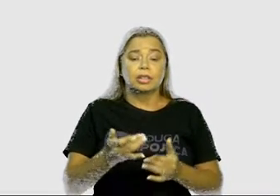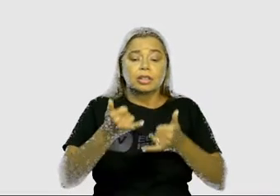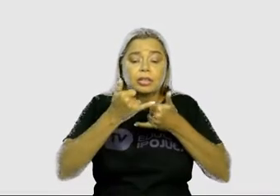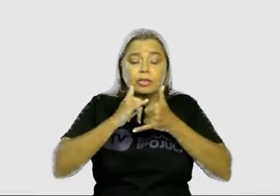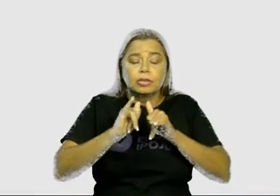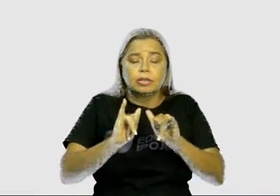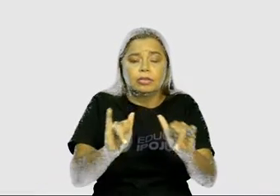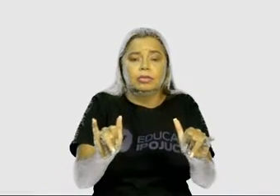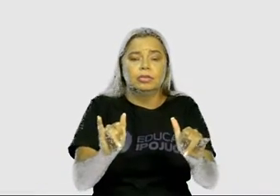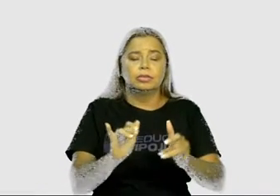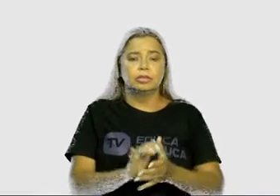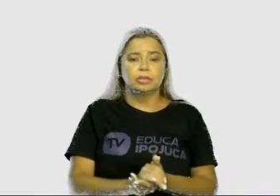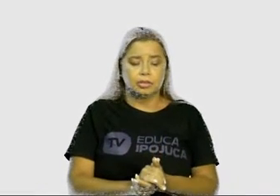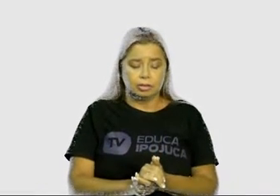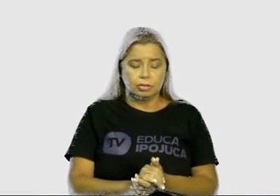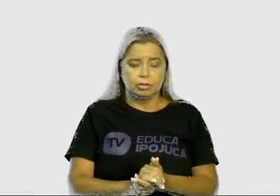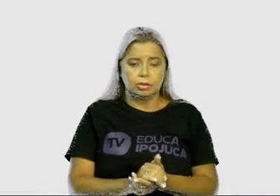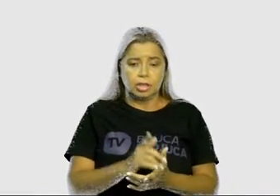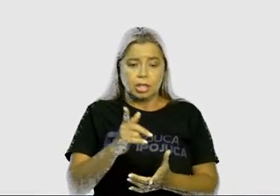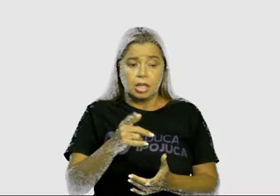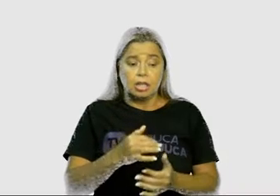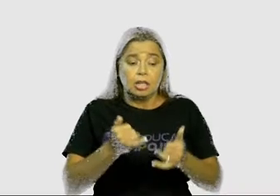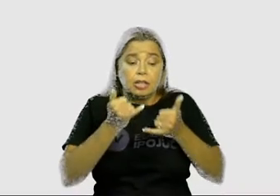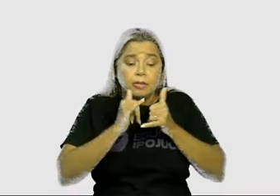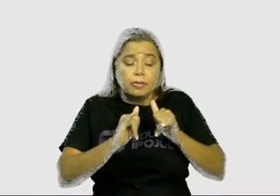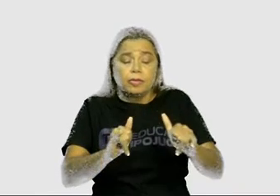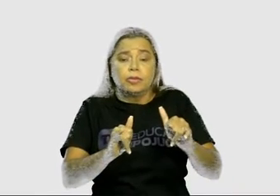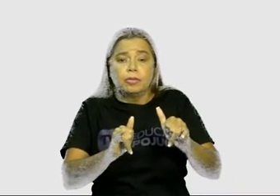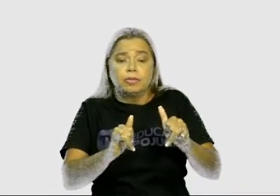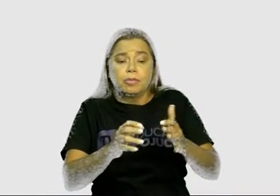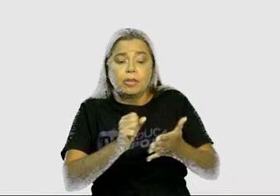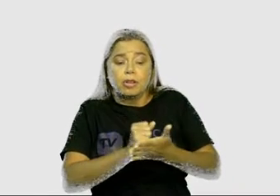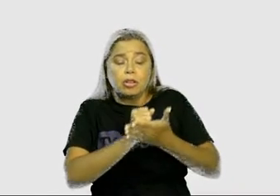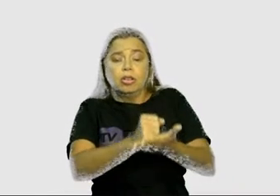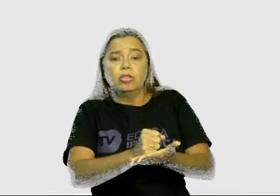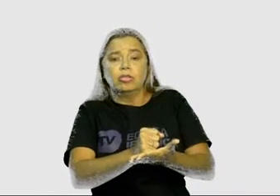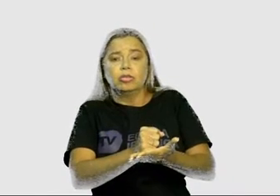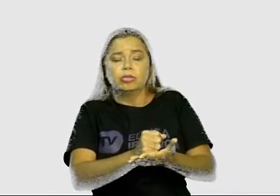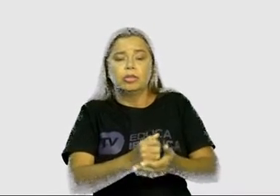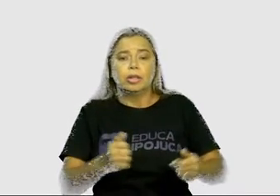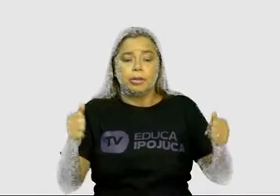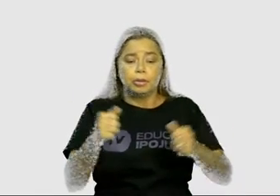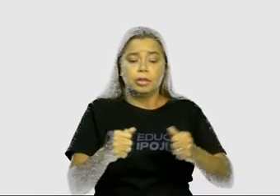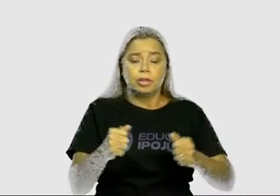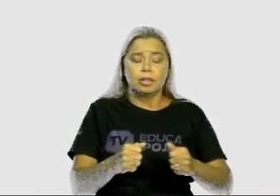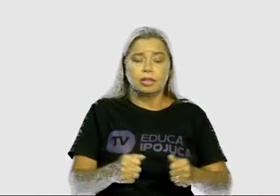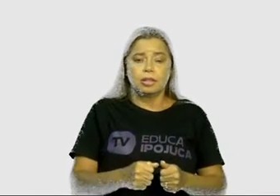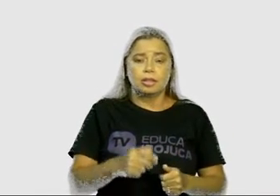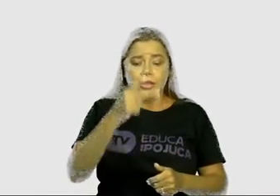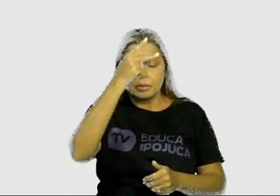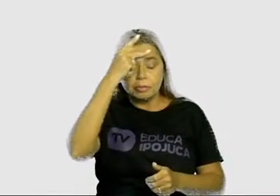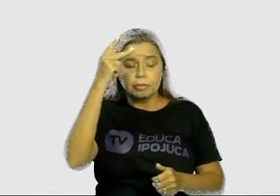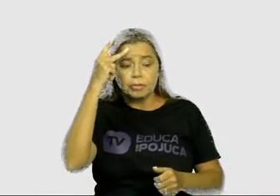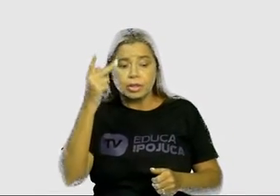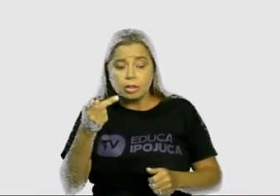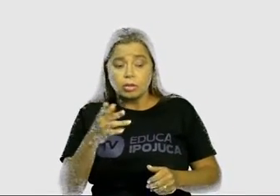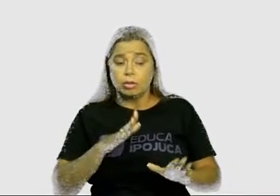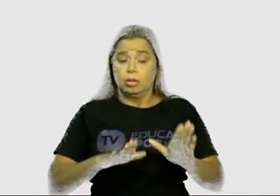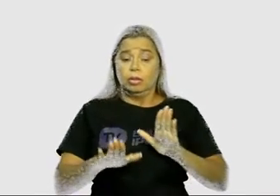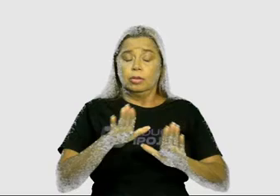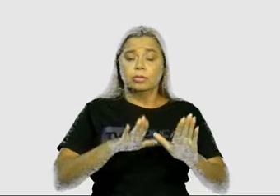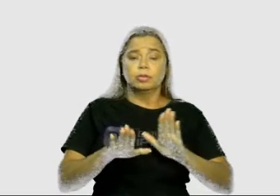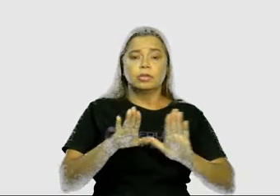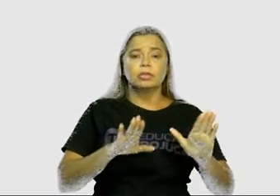O aviso é uma advertência. Informação que se comunica a alguém, pode tratar-se de um